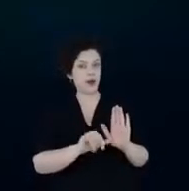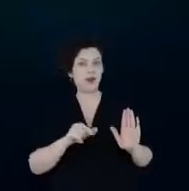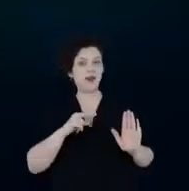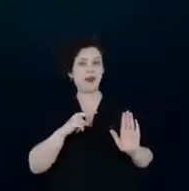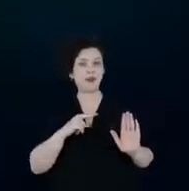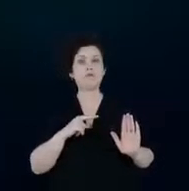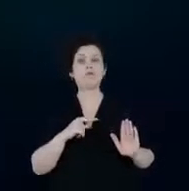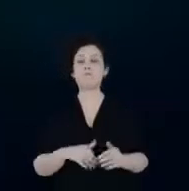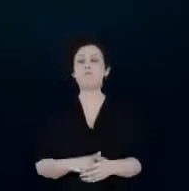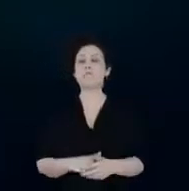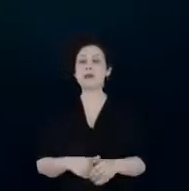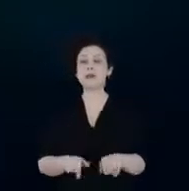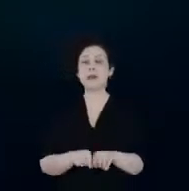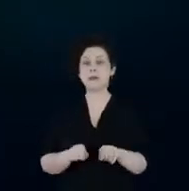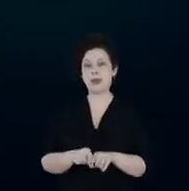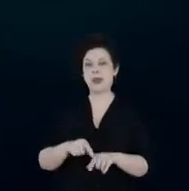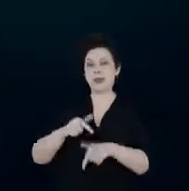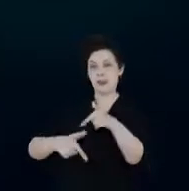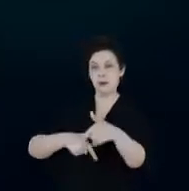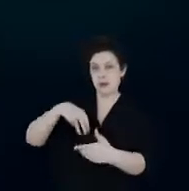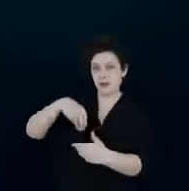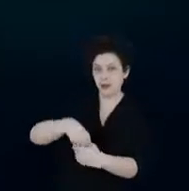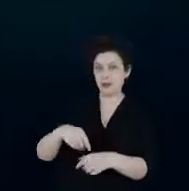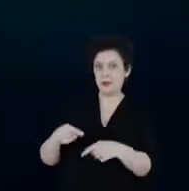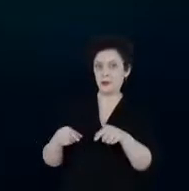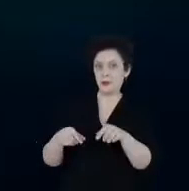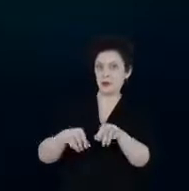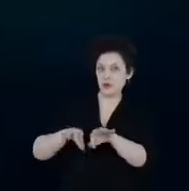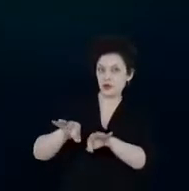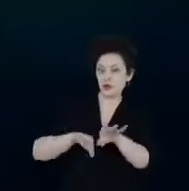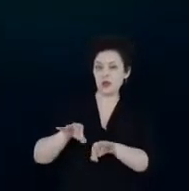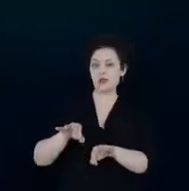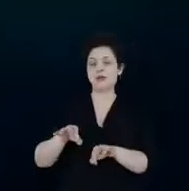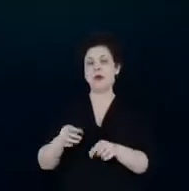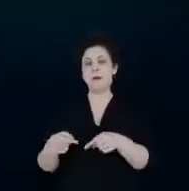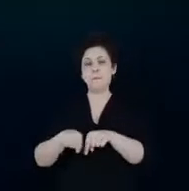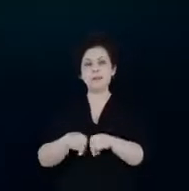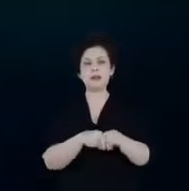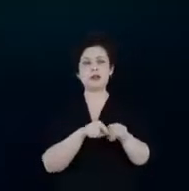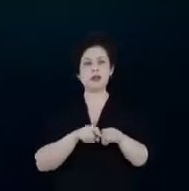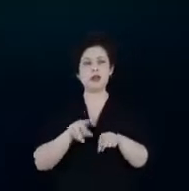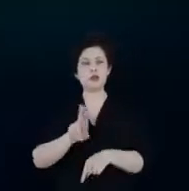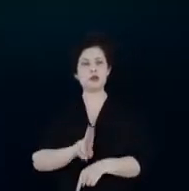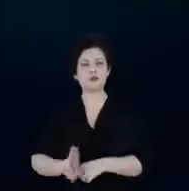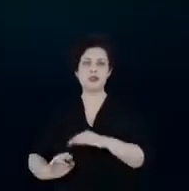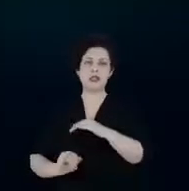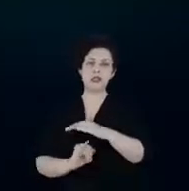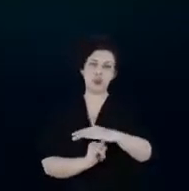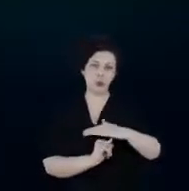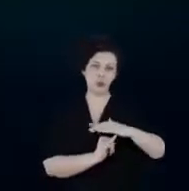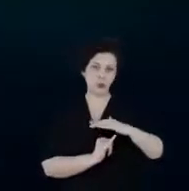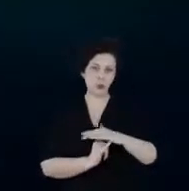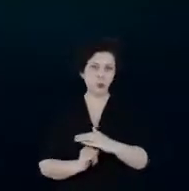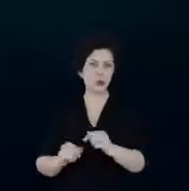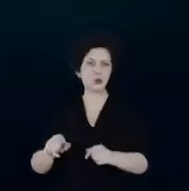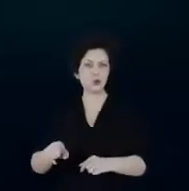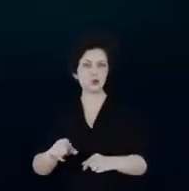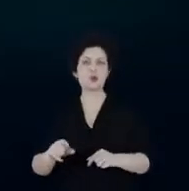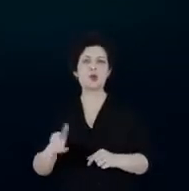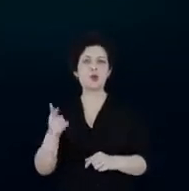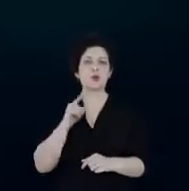atuação em projetos que a gente faz em parceria com diversas instituições, onde a gente reduz